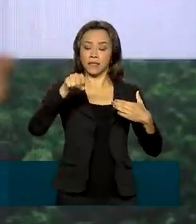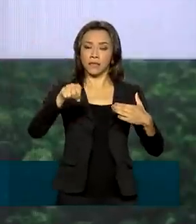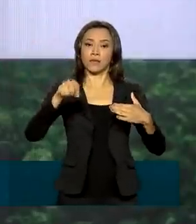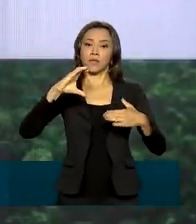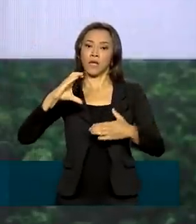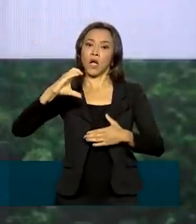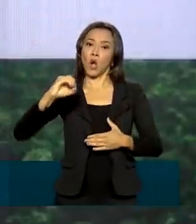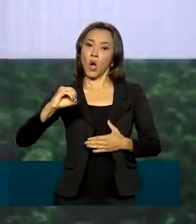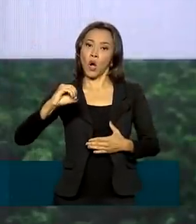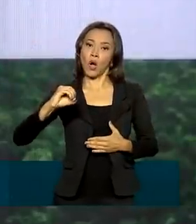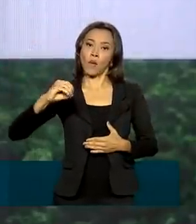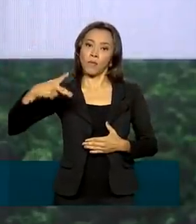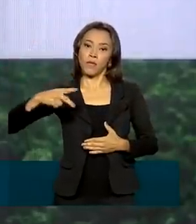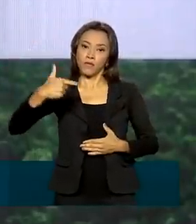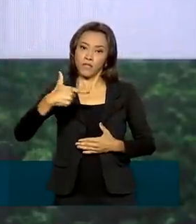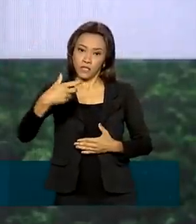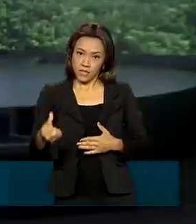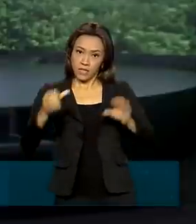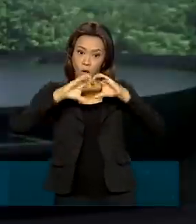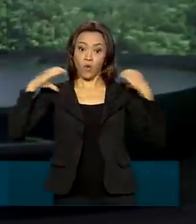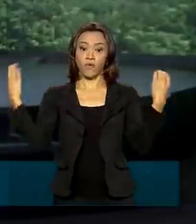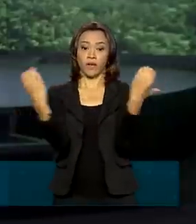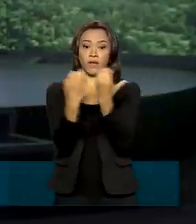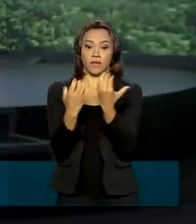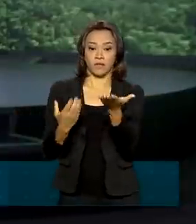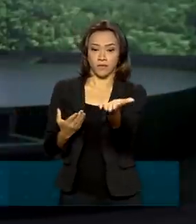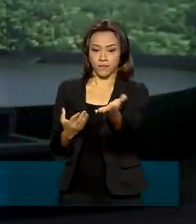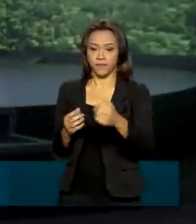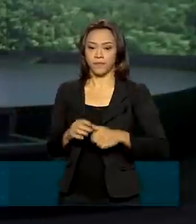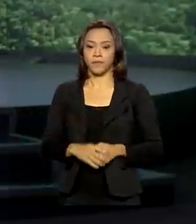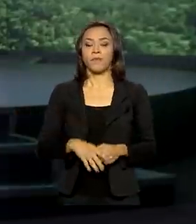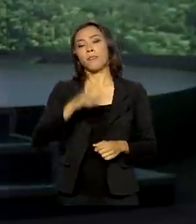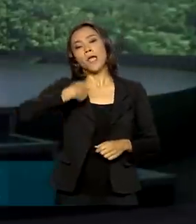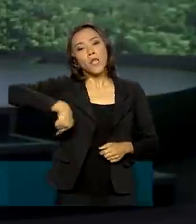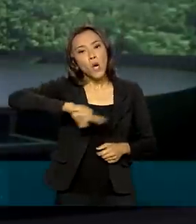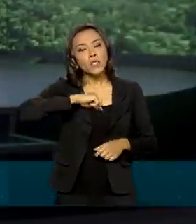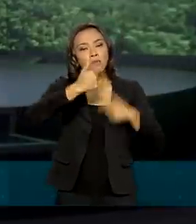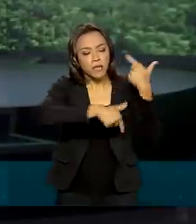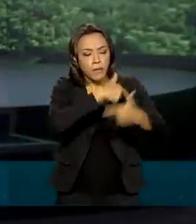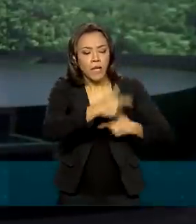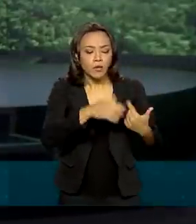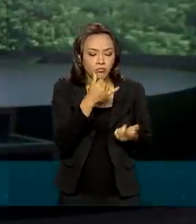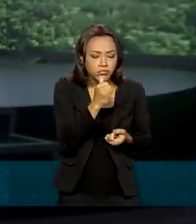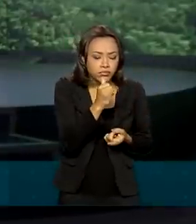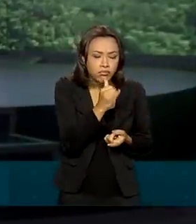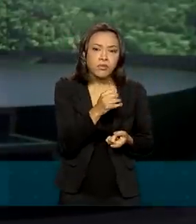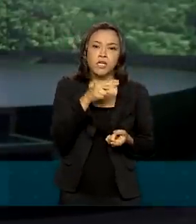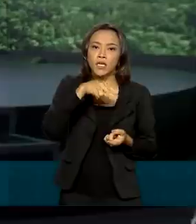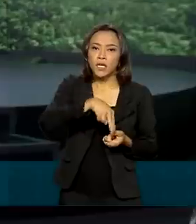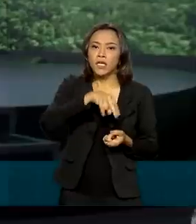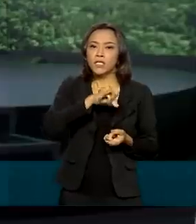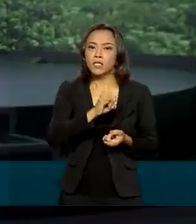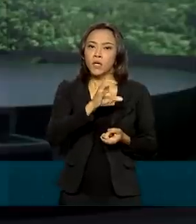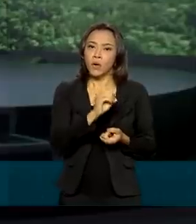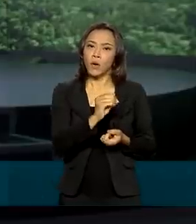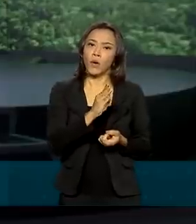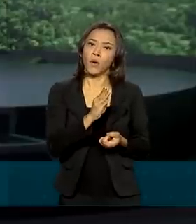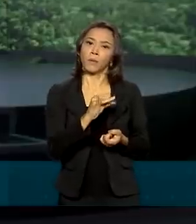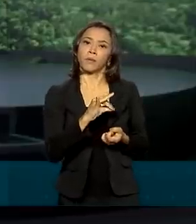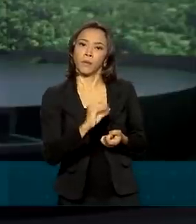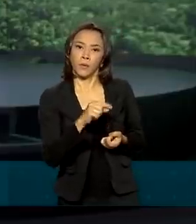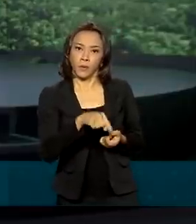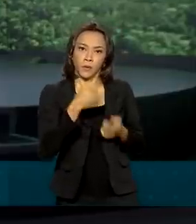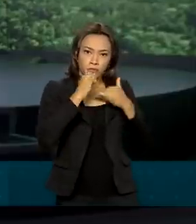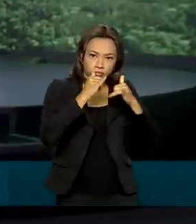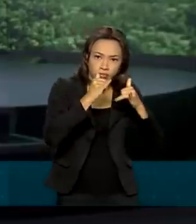junto ao ministro do Meio Ambiente. A gente tem trabalhado com baterias de nióbio, a gente está no primeiro estágio que eu chamo, a gente está bem adiantado com relação